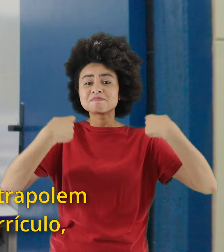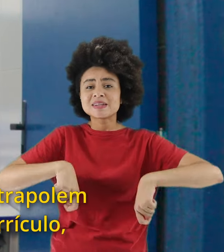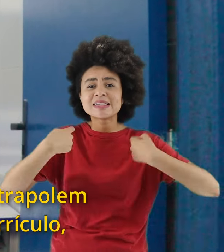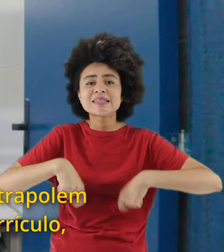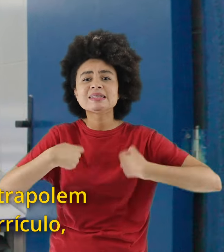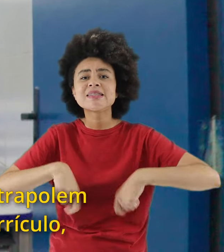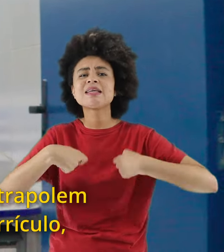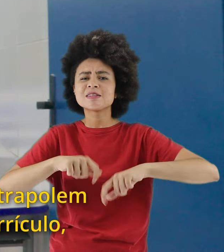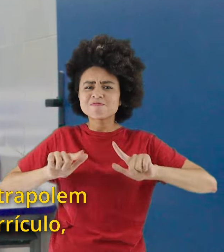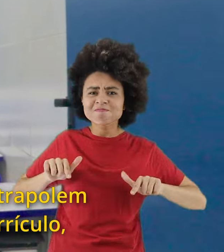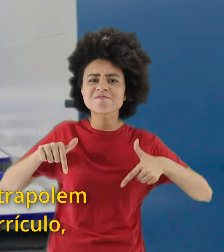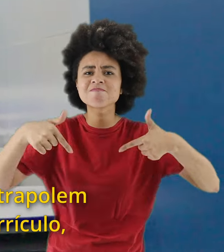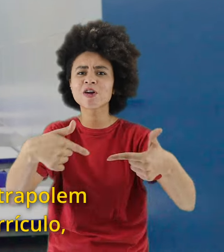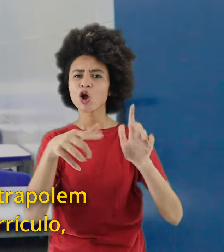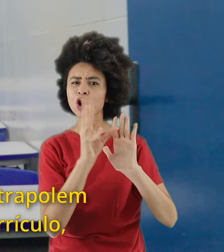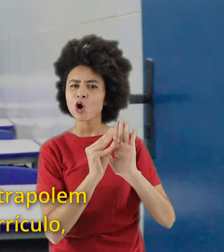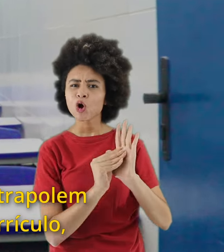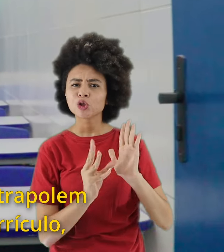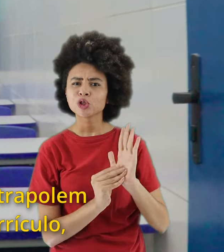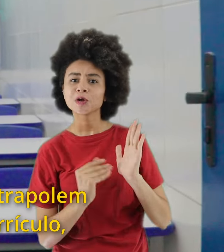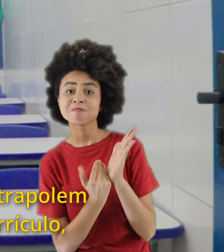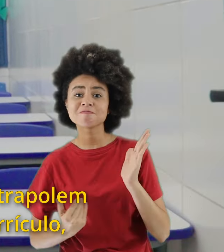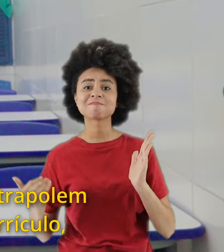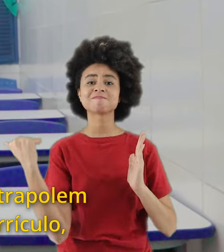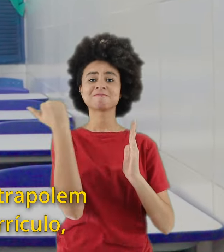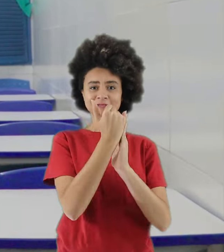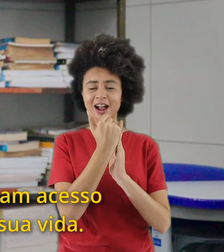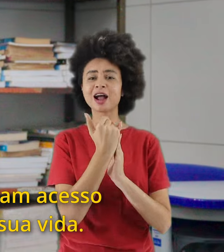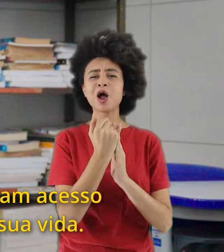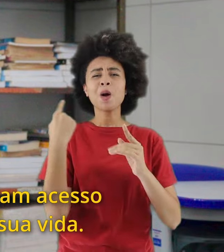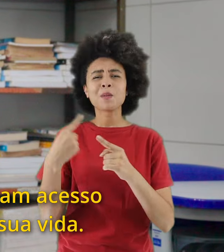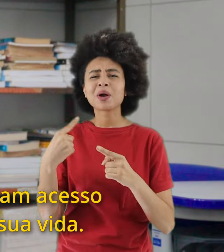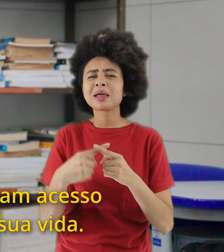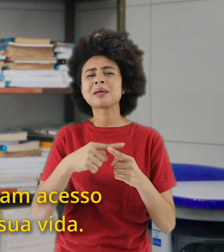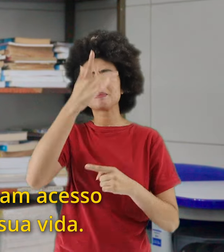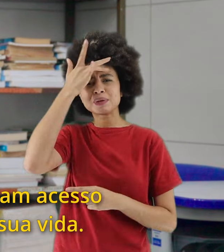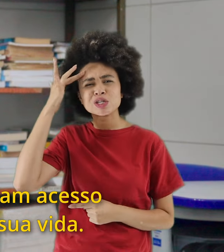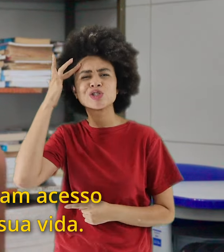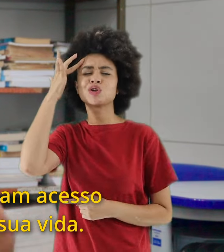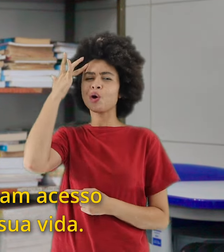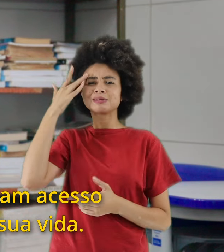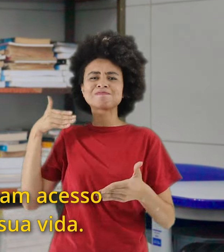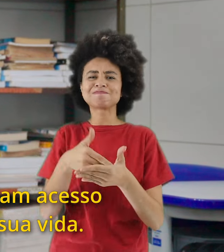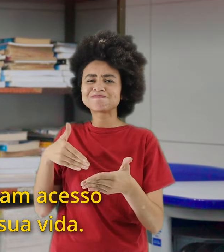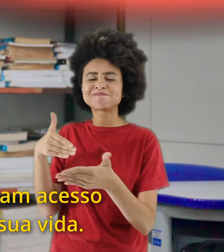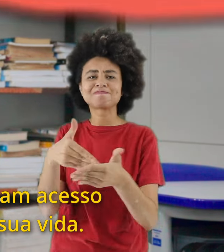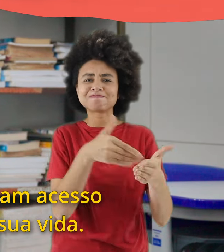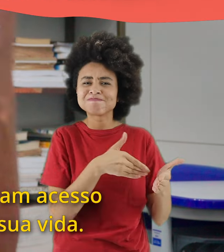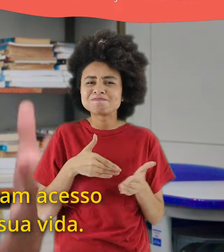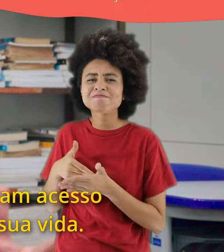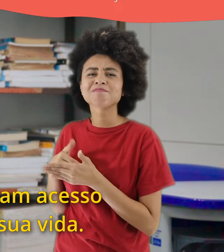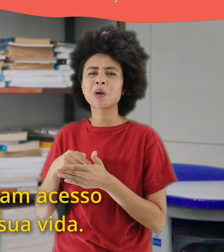ações que extrapolem até o conteúdo fechado do currículo, porque são pessoas que não tiveram acesso a